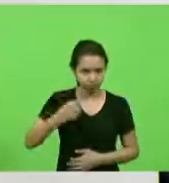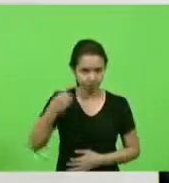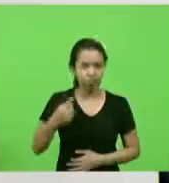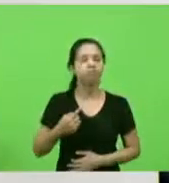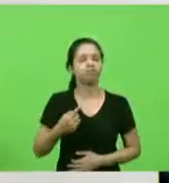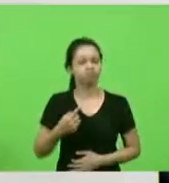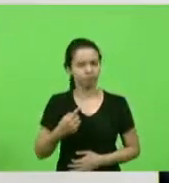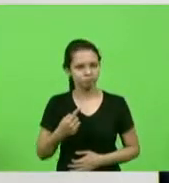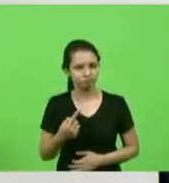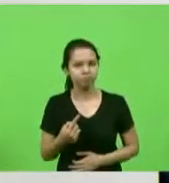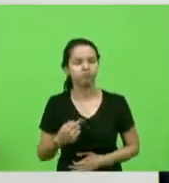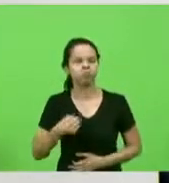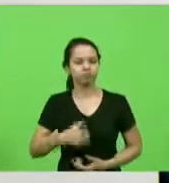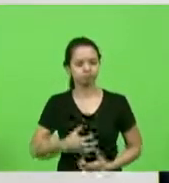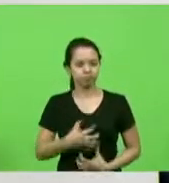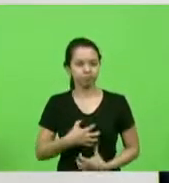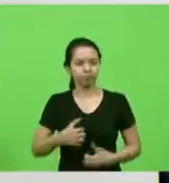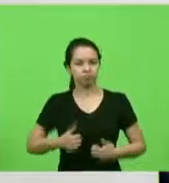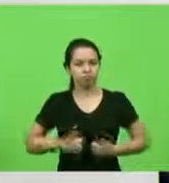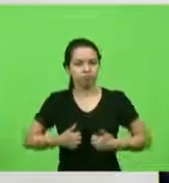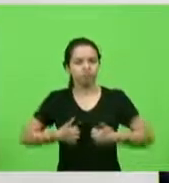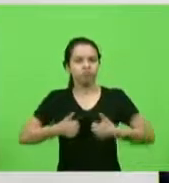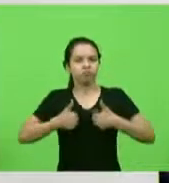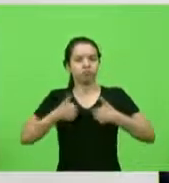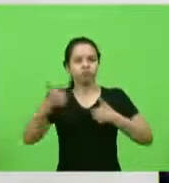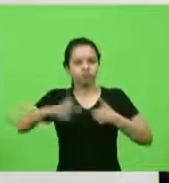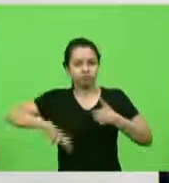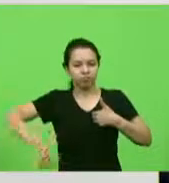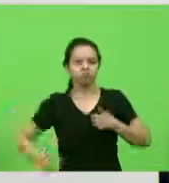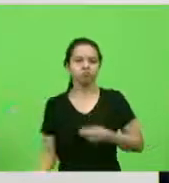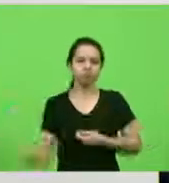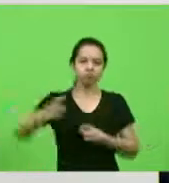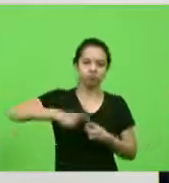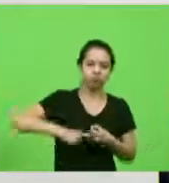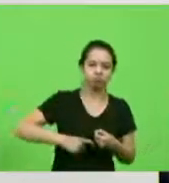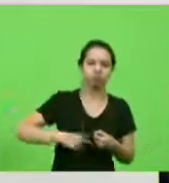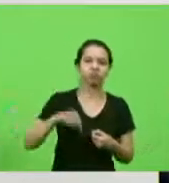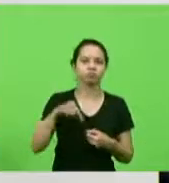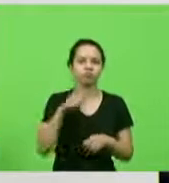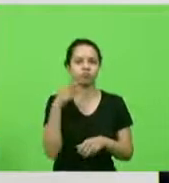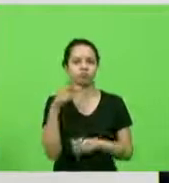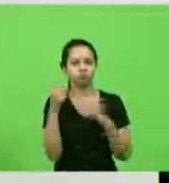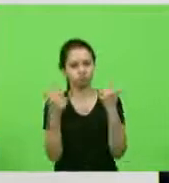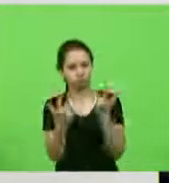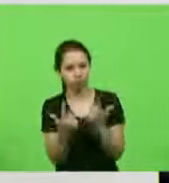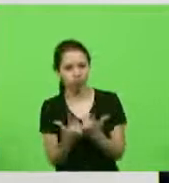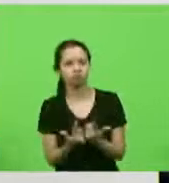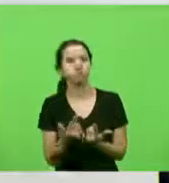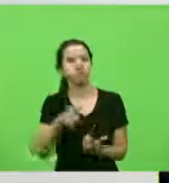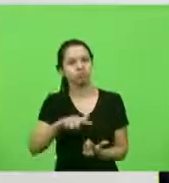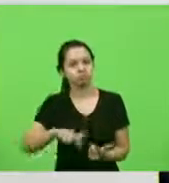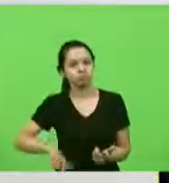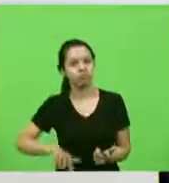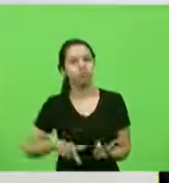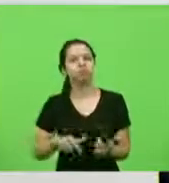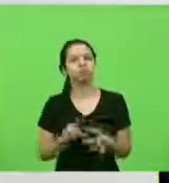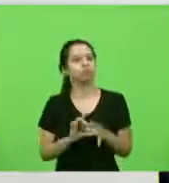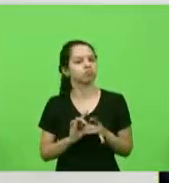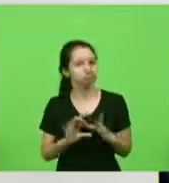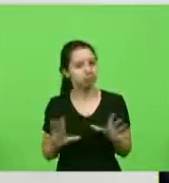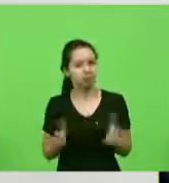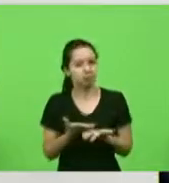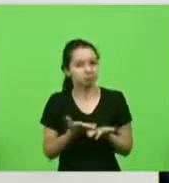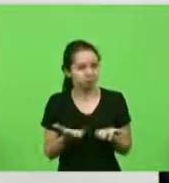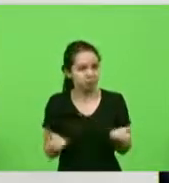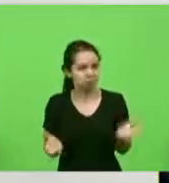estar aqui novamente ocupando essa tribuna e quero, obviamente, me colocar à disposição desta casa, do povo catarinense, mas